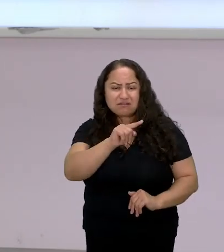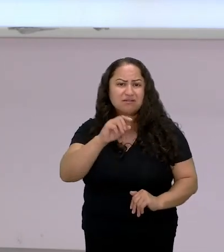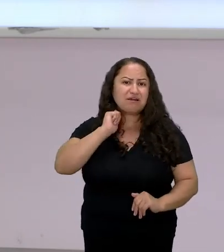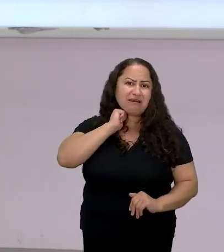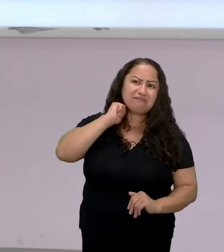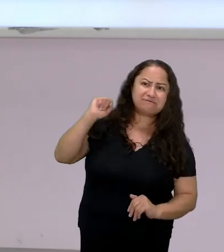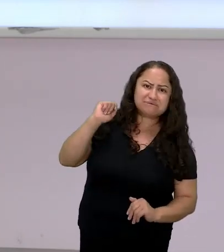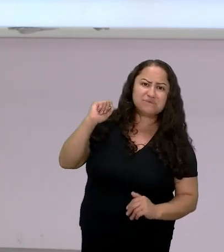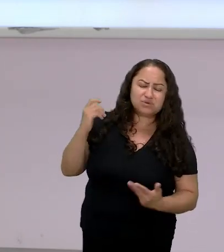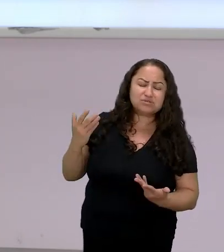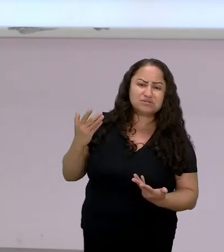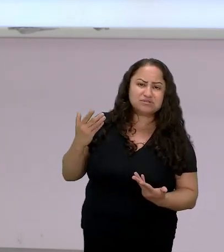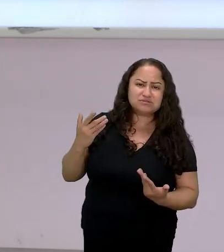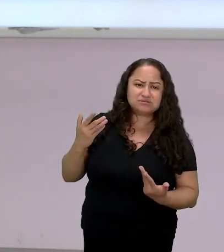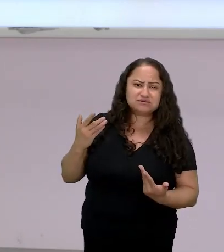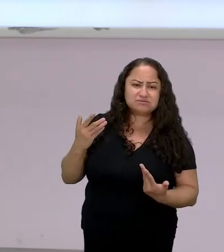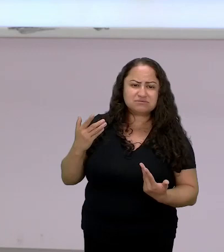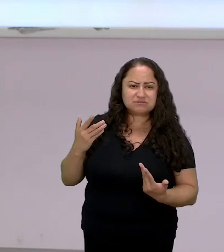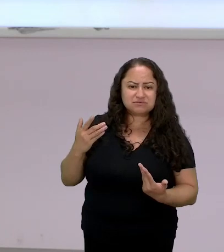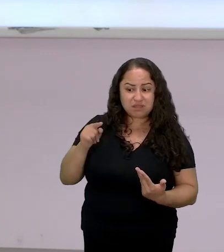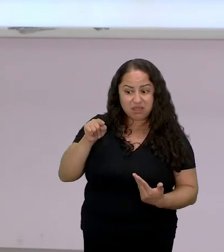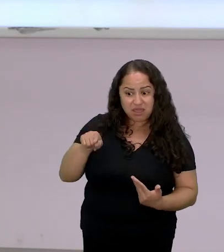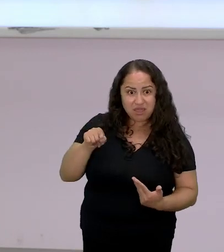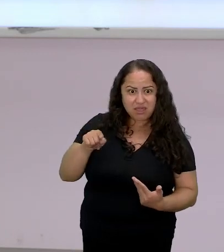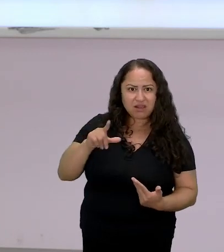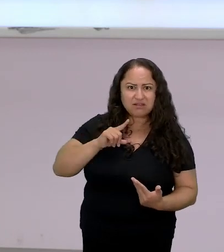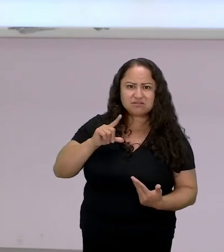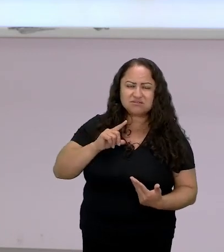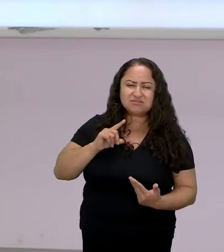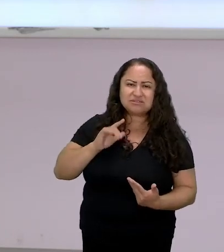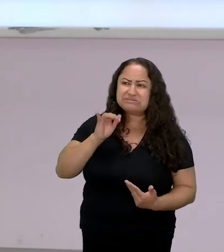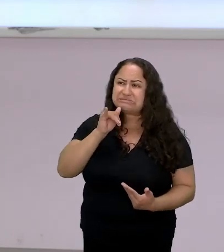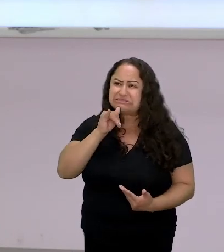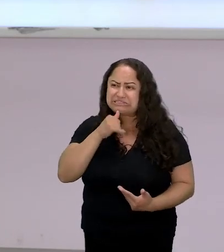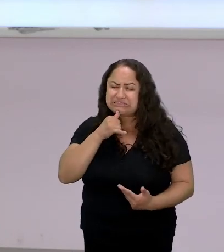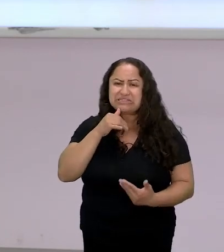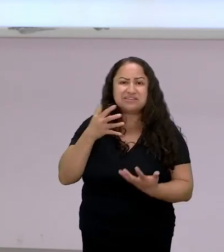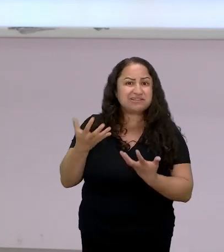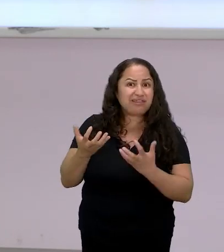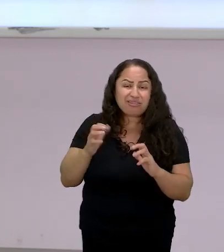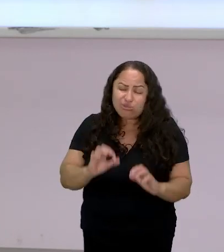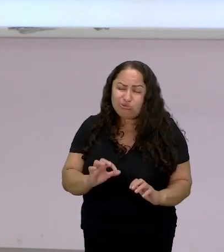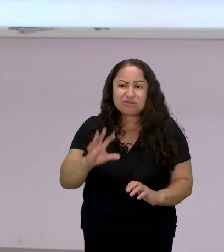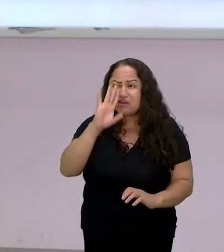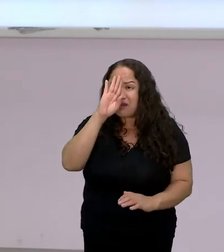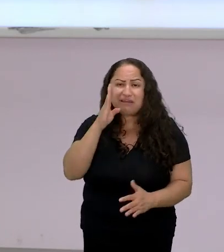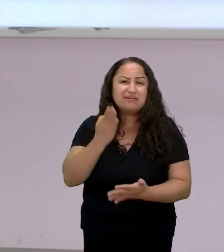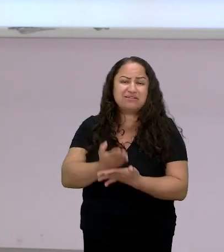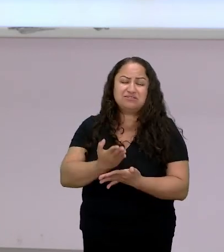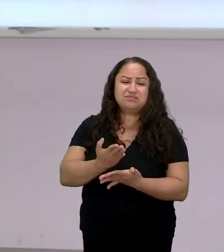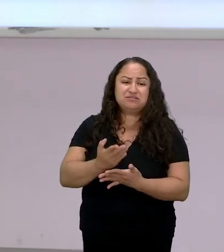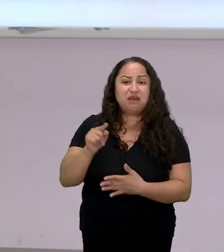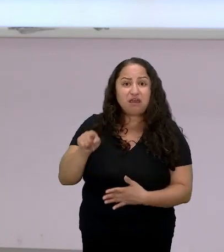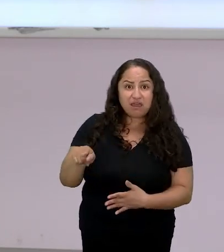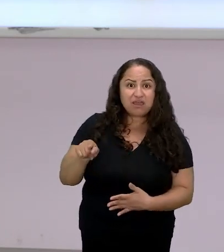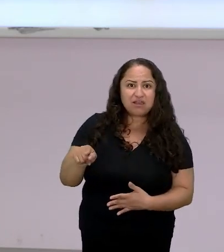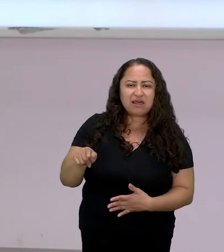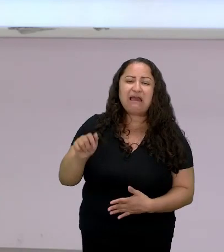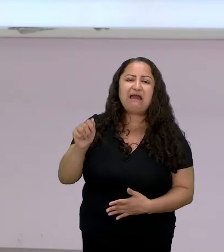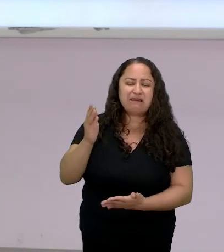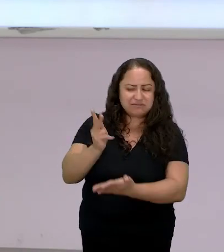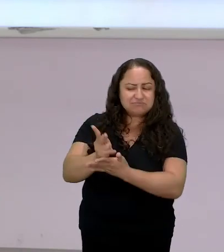então mesmo ela tendo toda essa decepção ela não querendo acreditar ela ainda